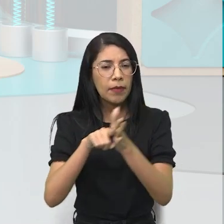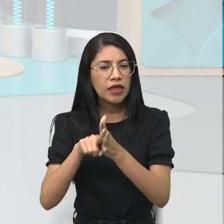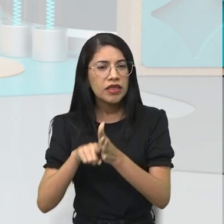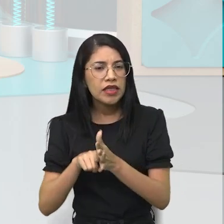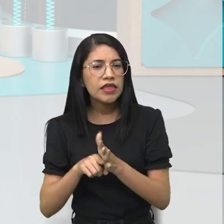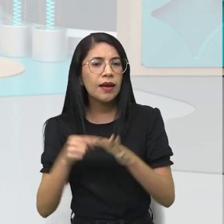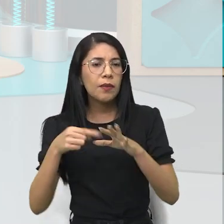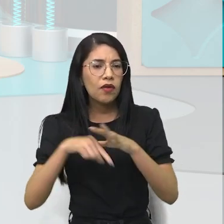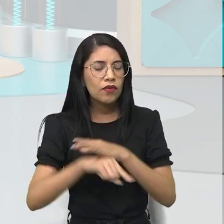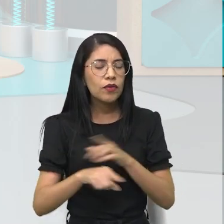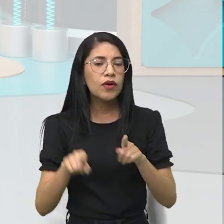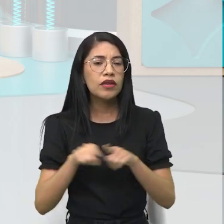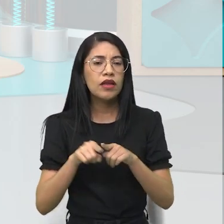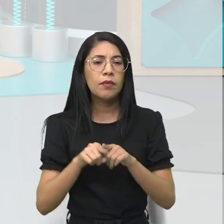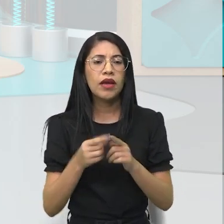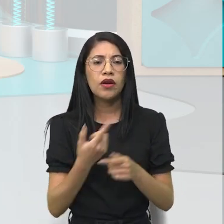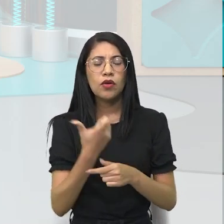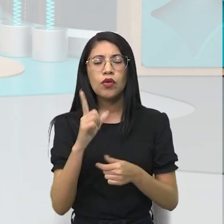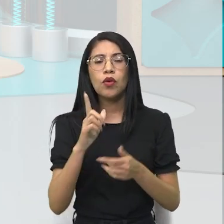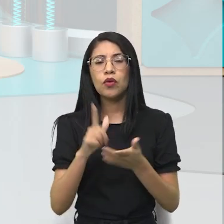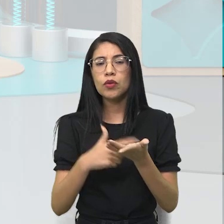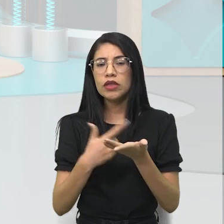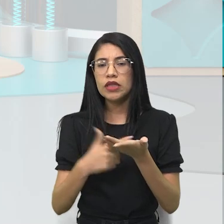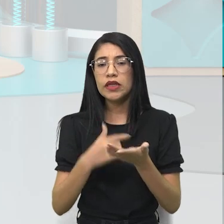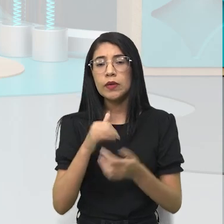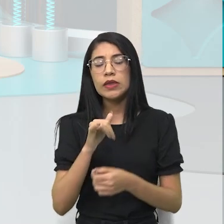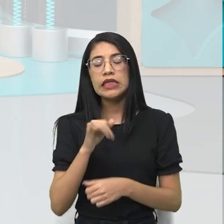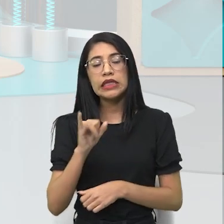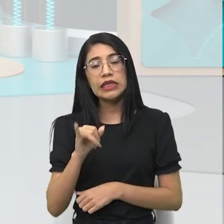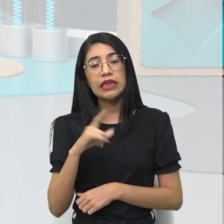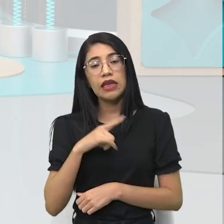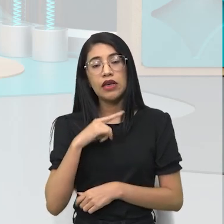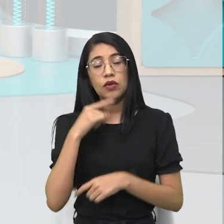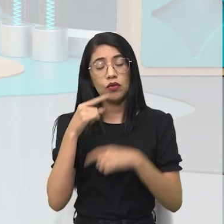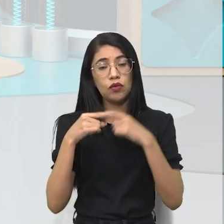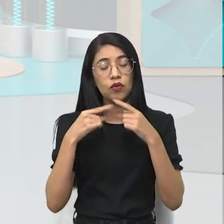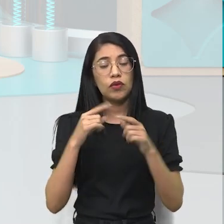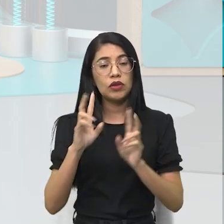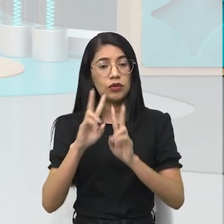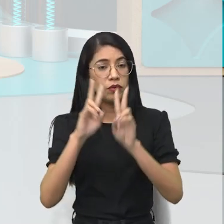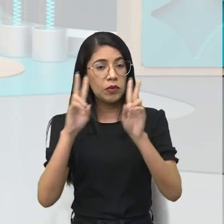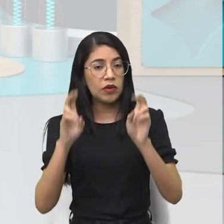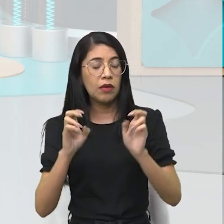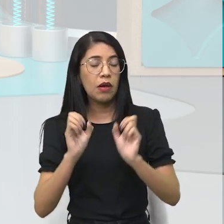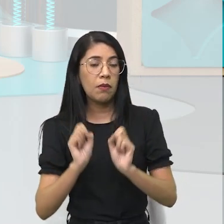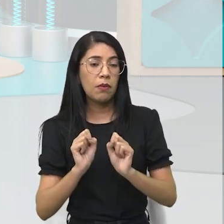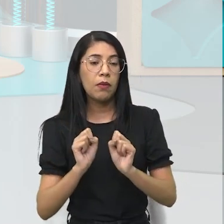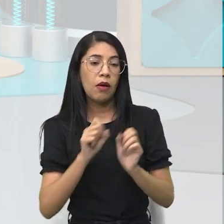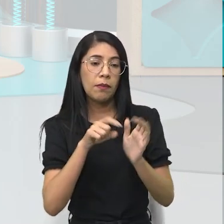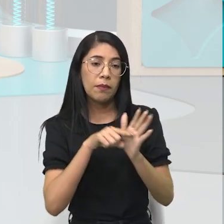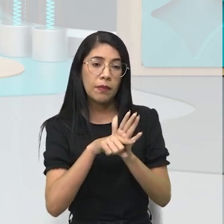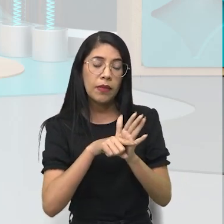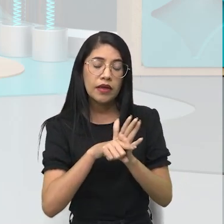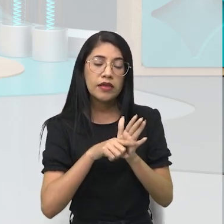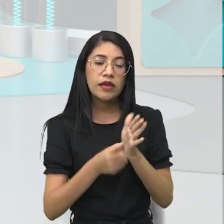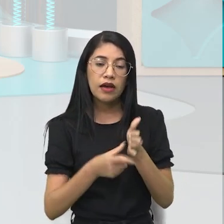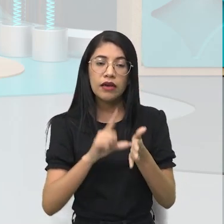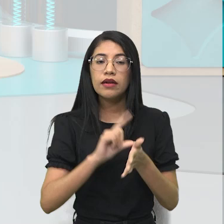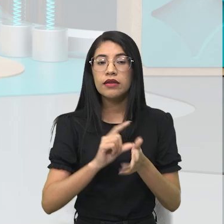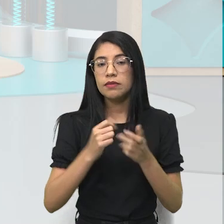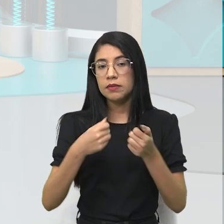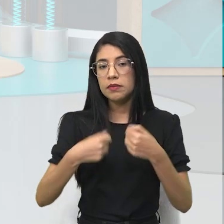né, em outras fontes ali, no caso, dúvidas que possam surgir sobre esse texto que você está